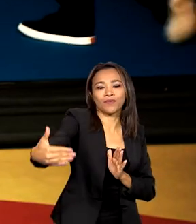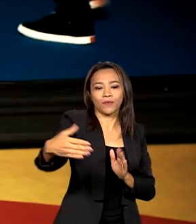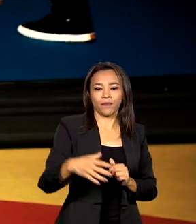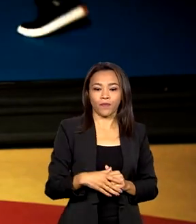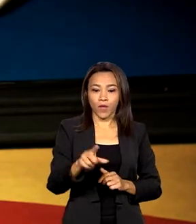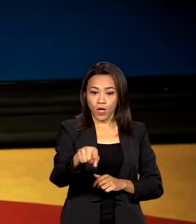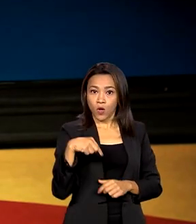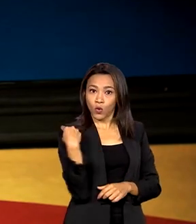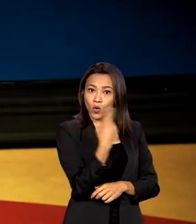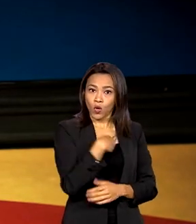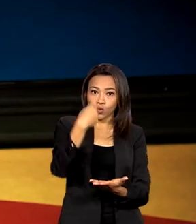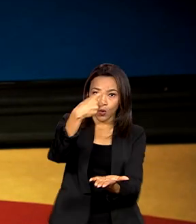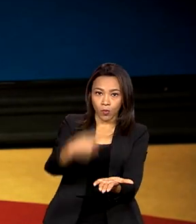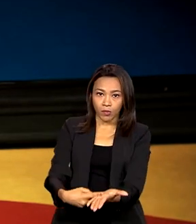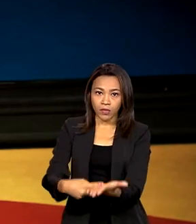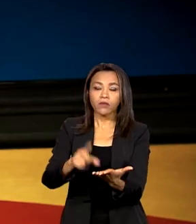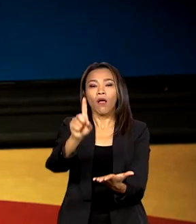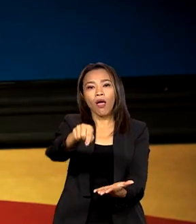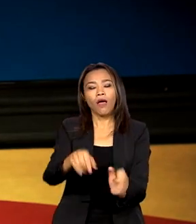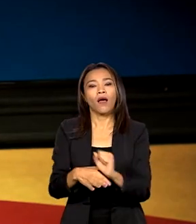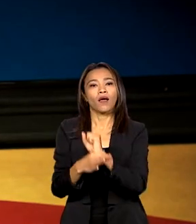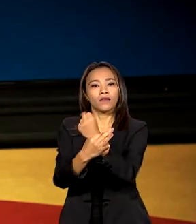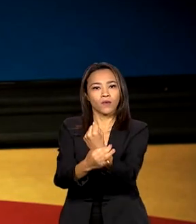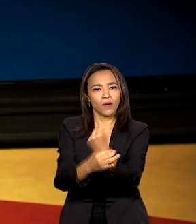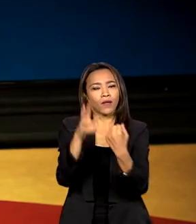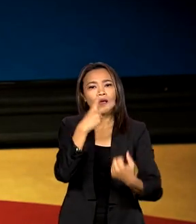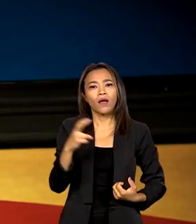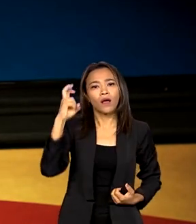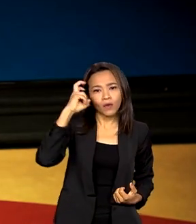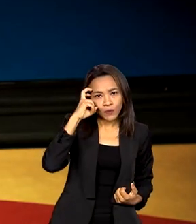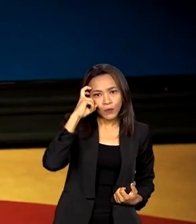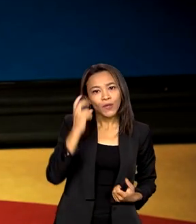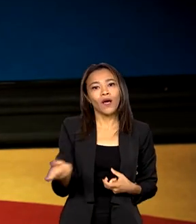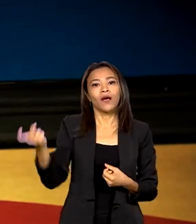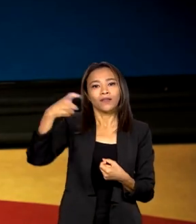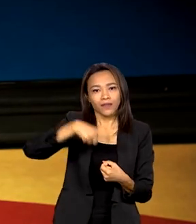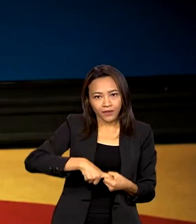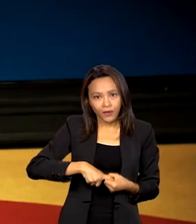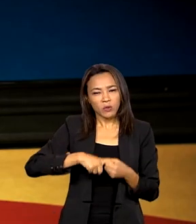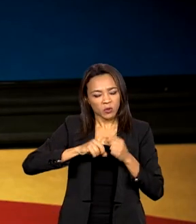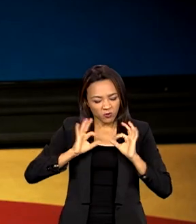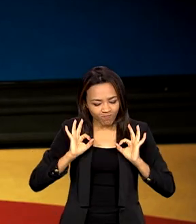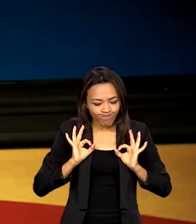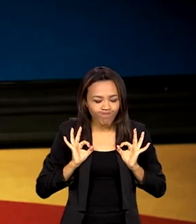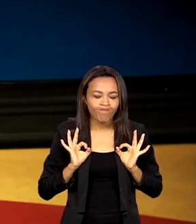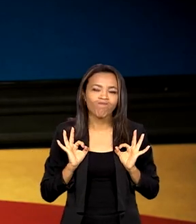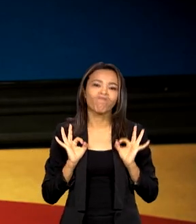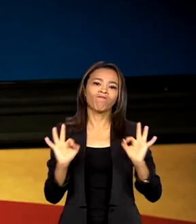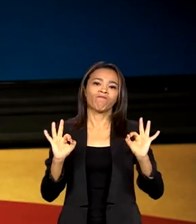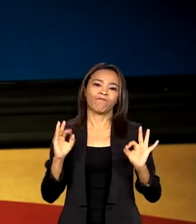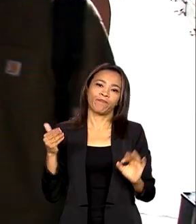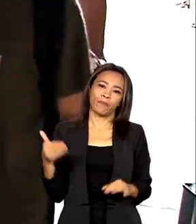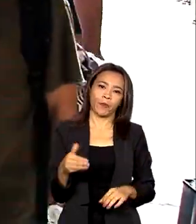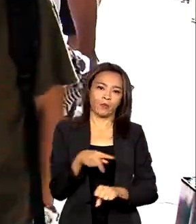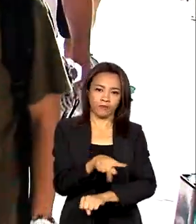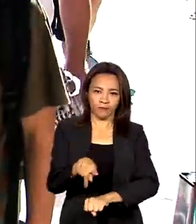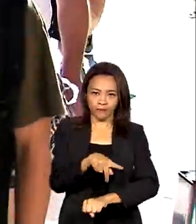nosso compromisso é garantir que a cultura voltou de verdade nesse país.